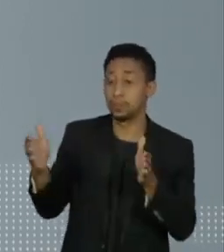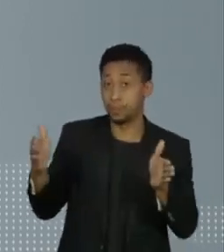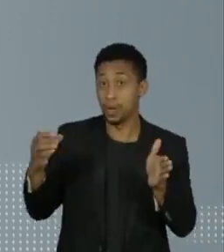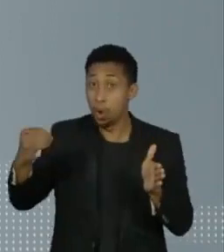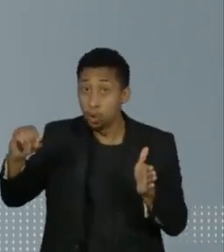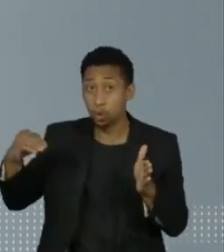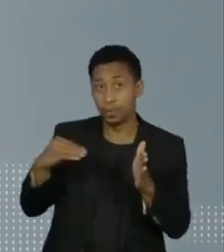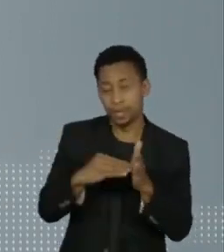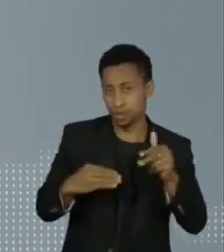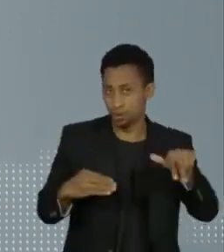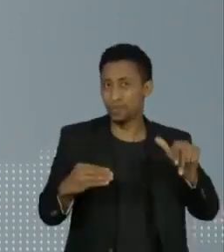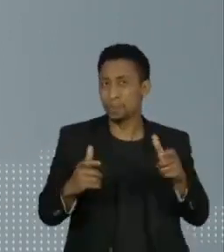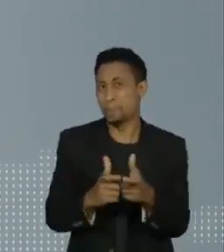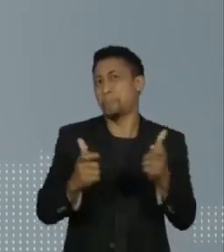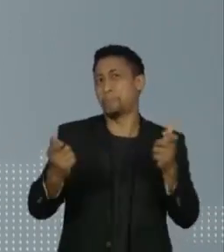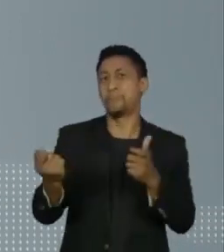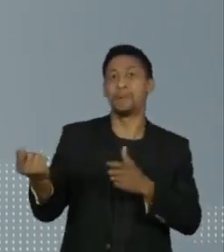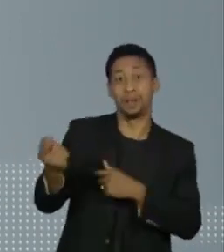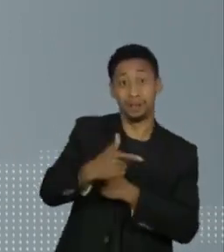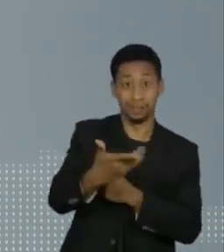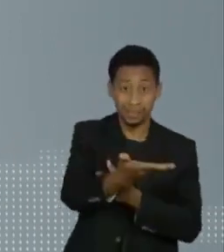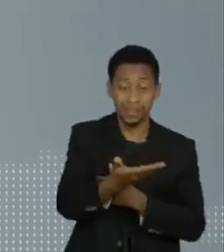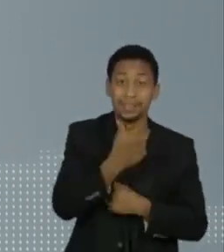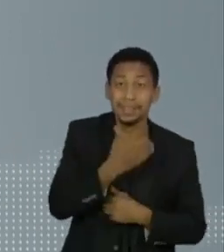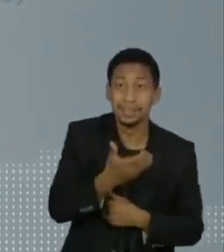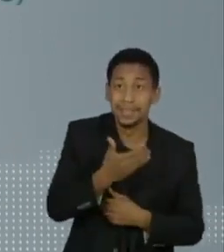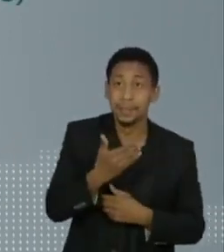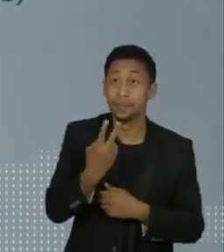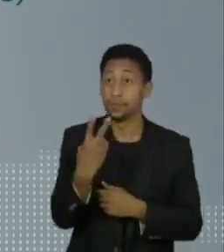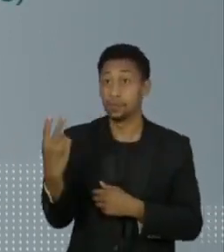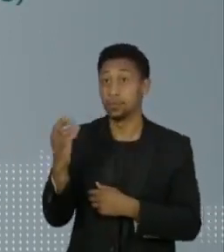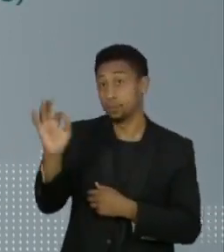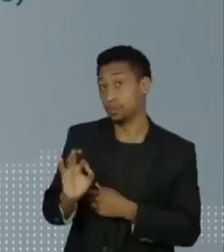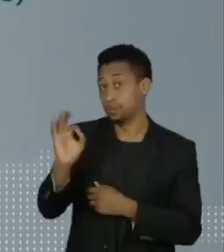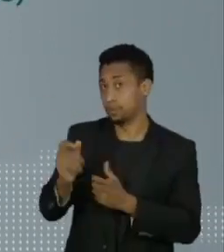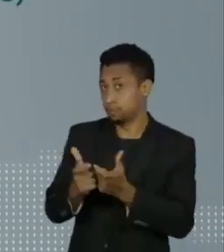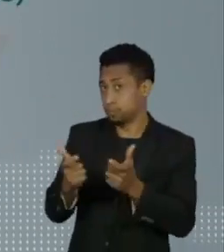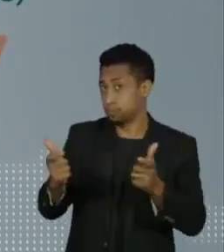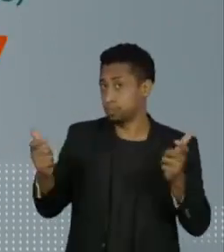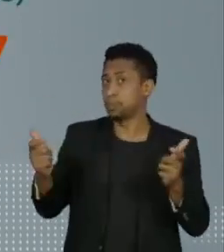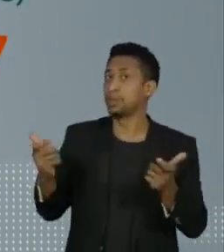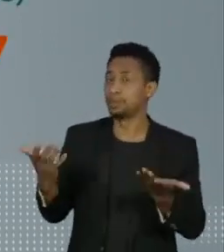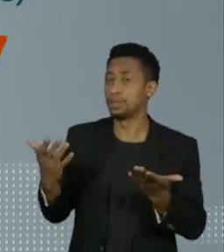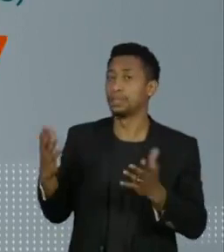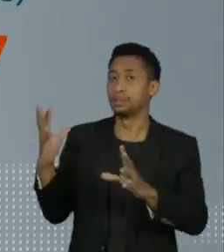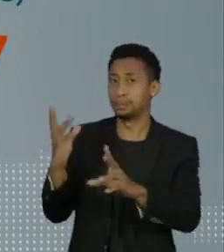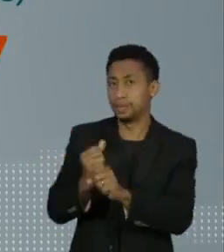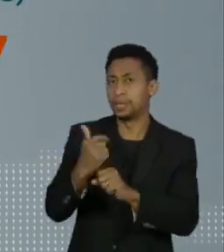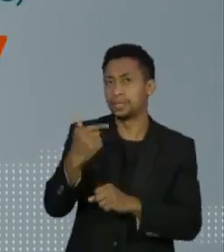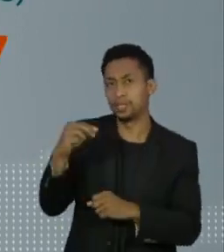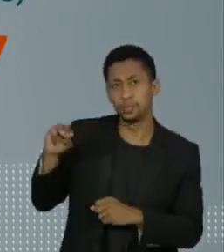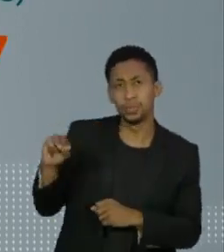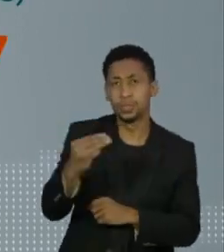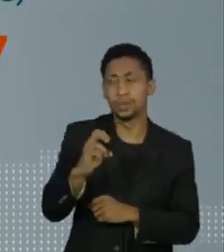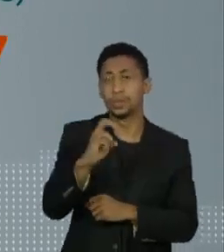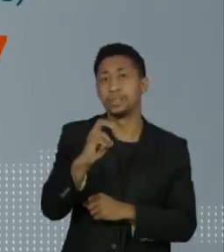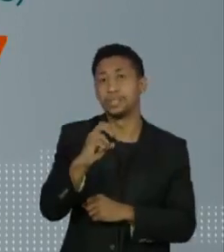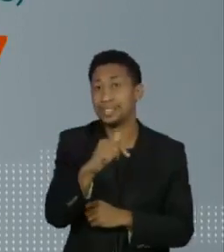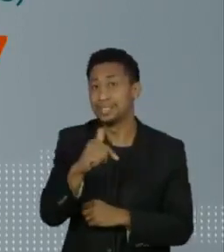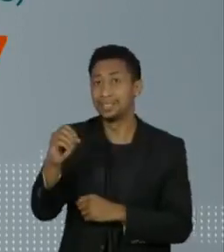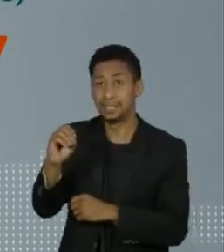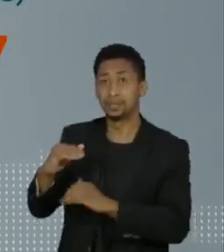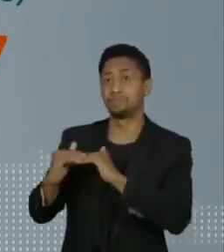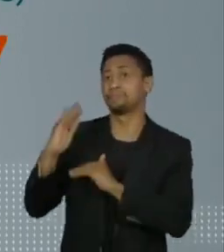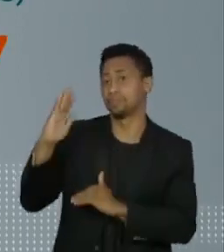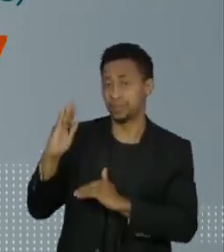Embora a média de casos nos últimos sete dias tenha sido de menos 22%, o país já se aproxima dos 7.600.000 casos